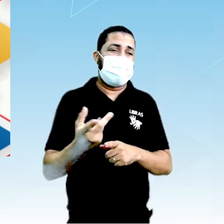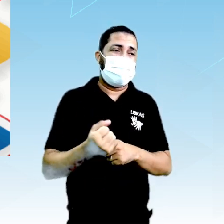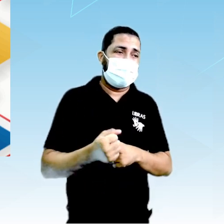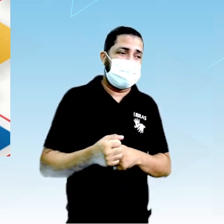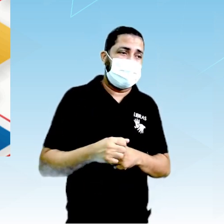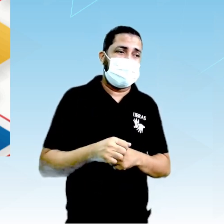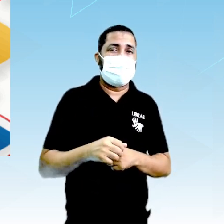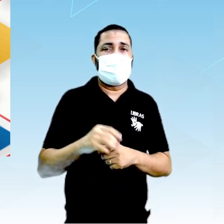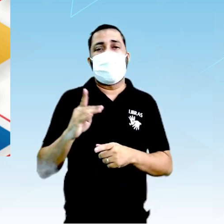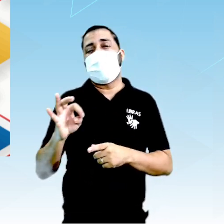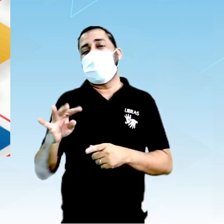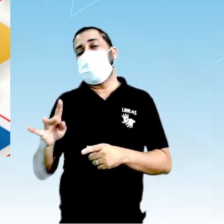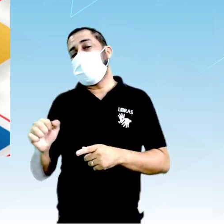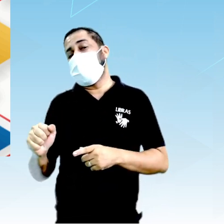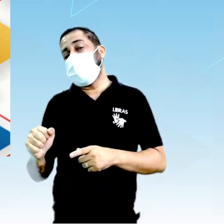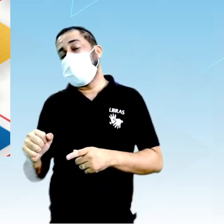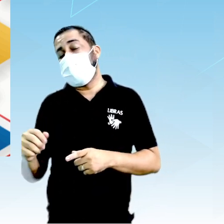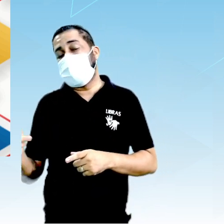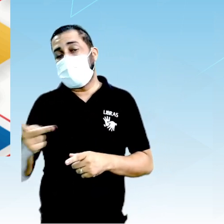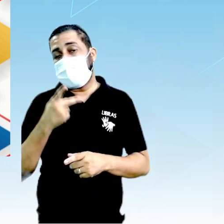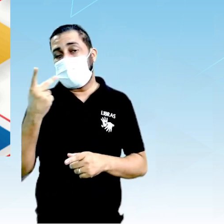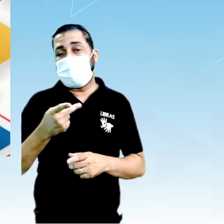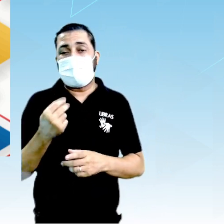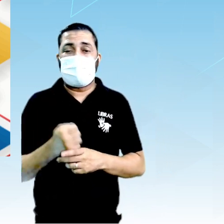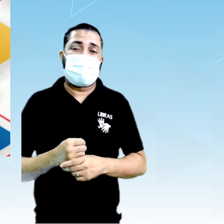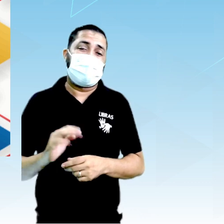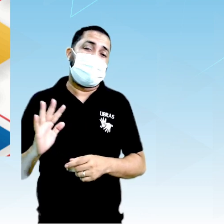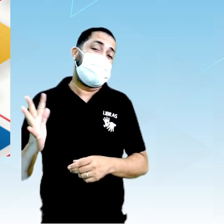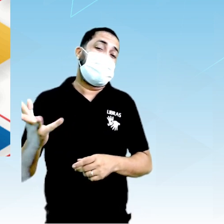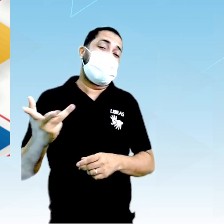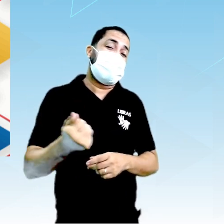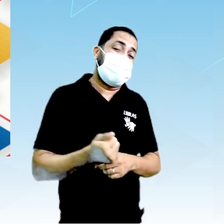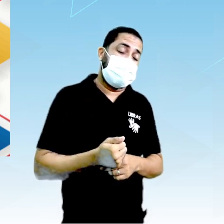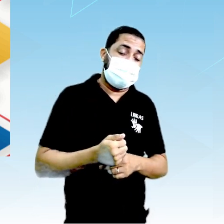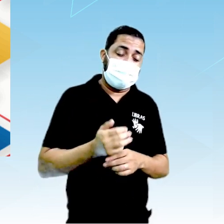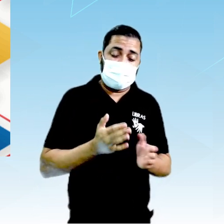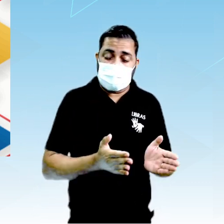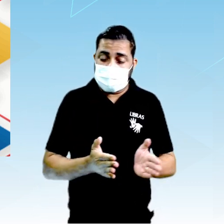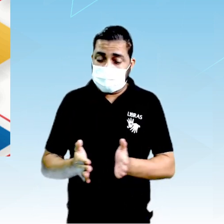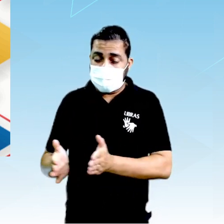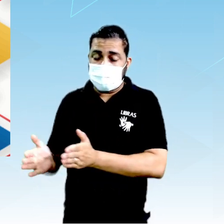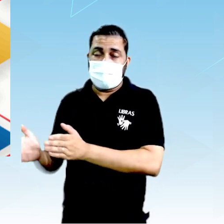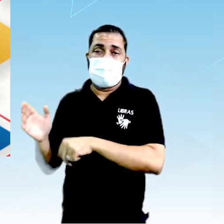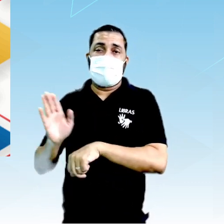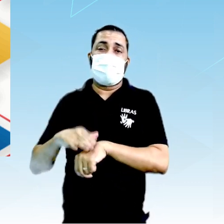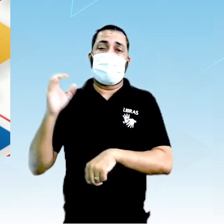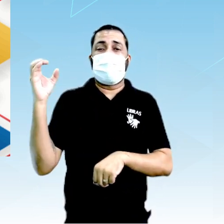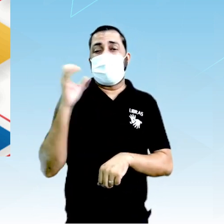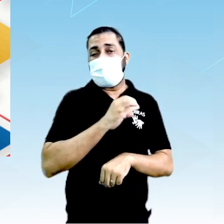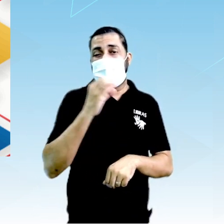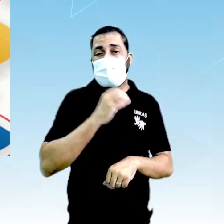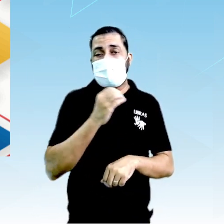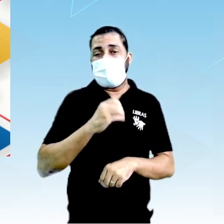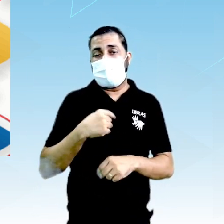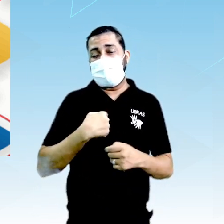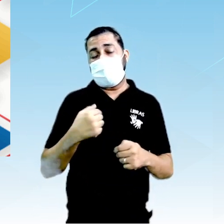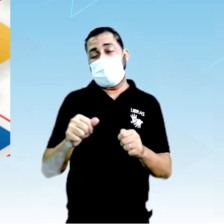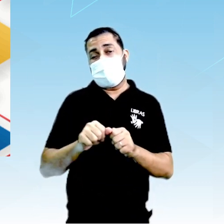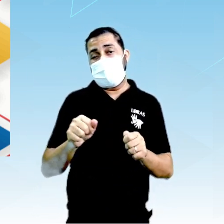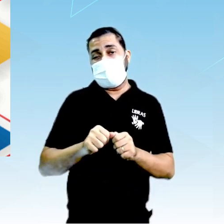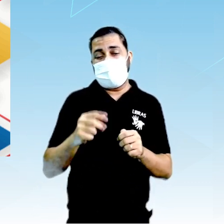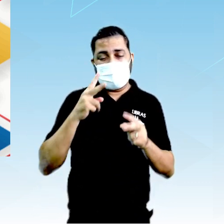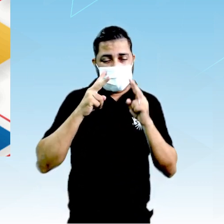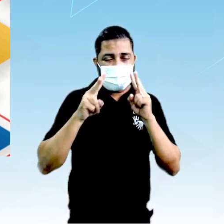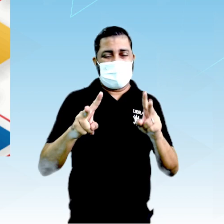Bó teria dito, dentre todas as transições, a mais rápida que fiz, que